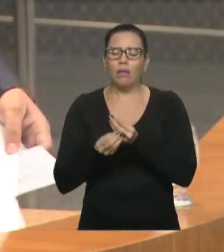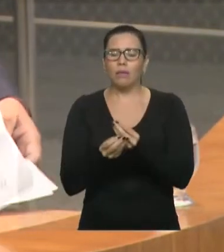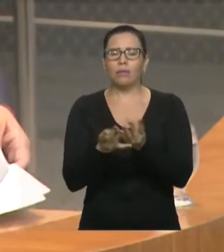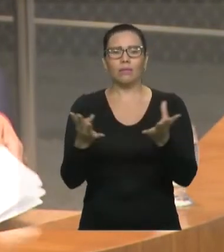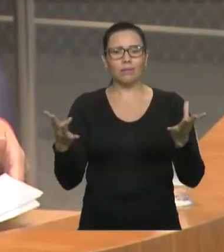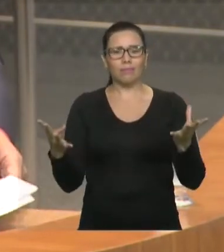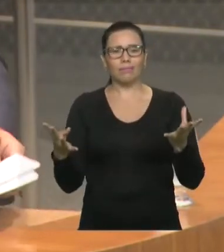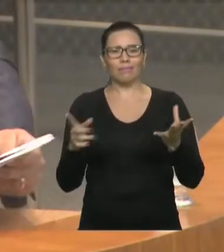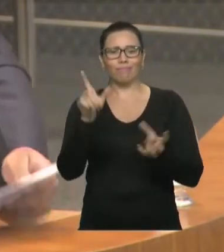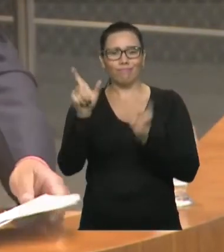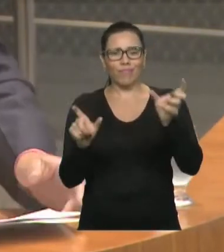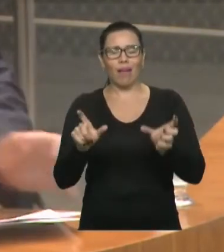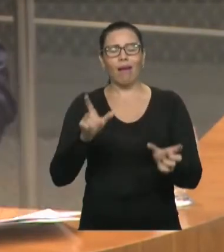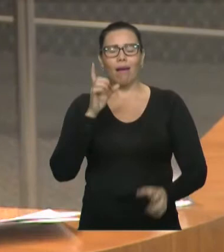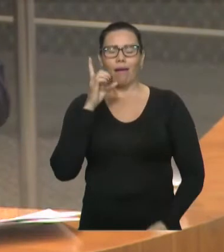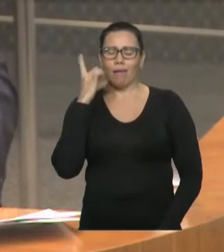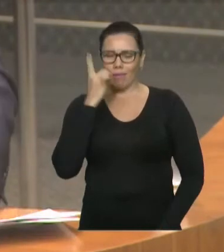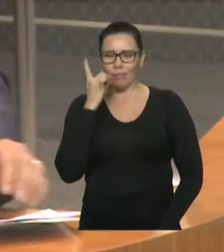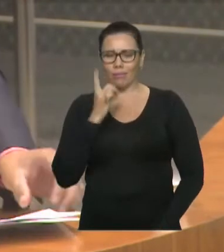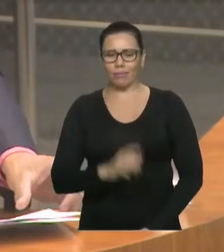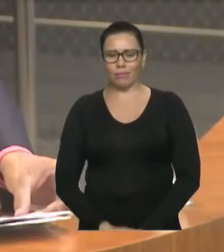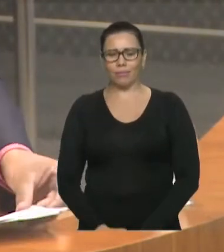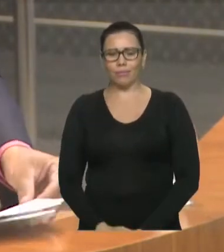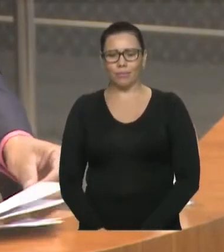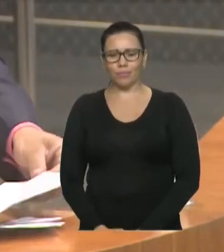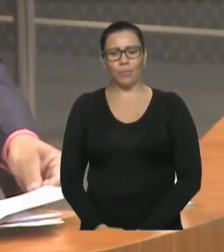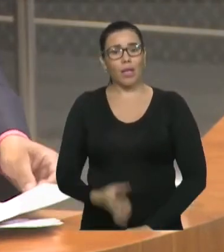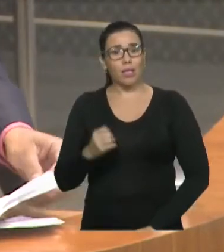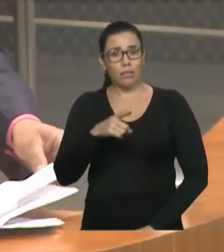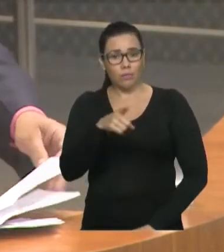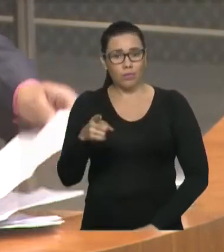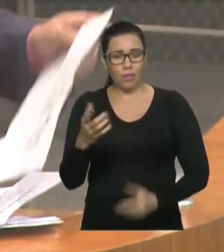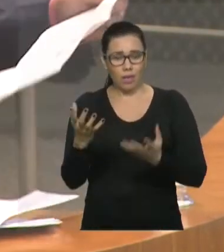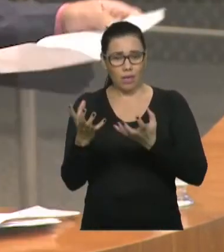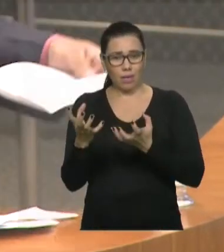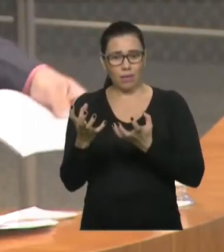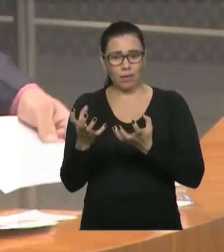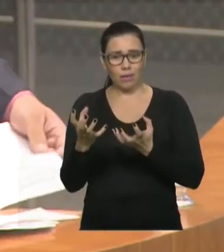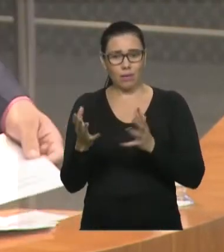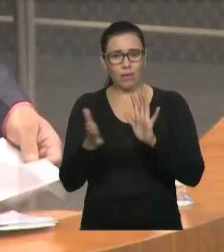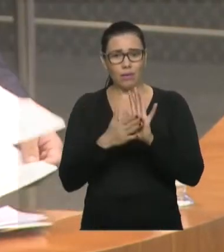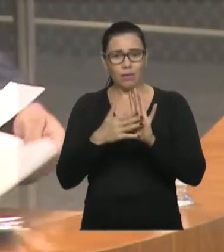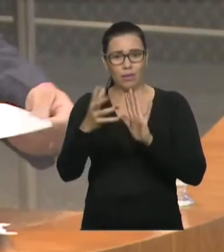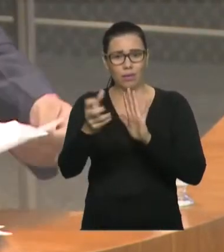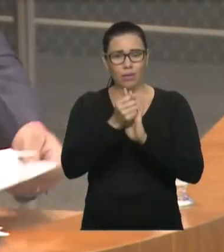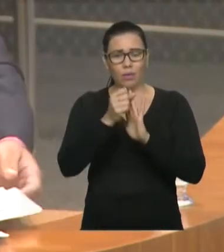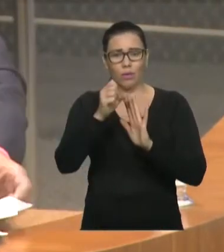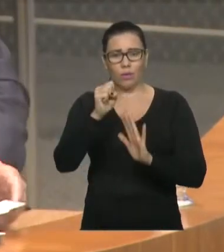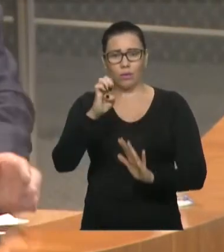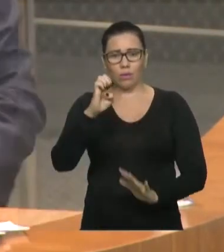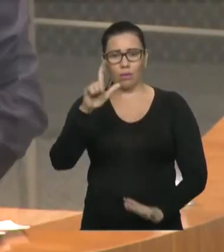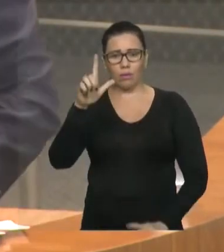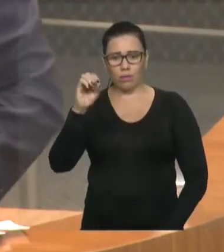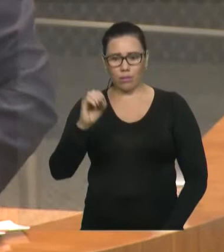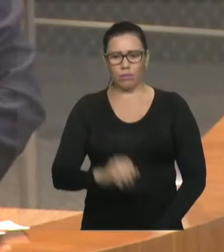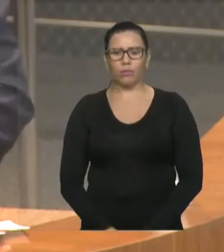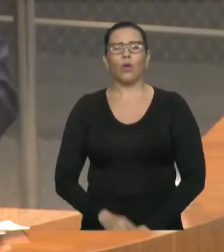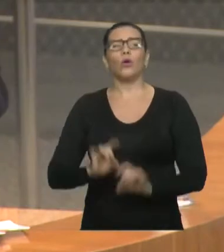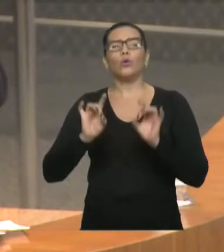tiverem a oportunidade, quiserem ter o selo, basta entrar com o protocolo, o credenciamento junto